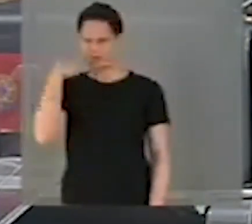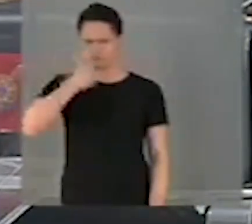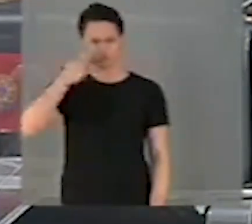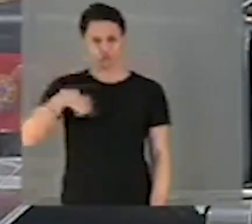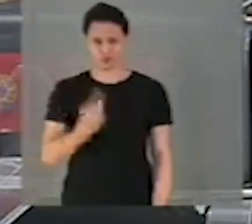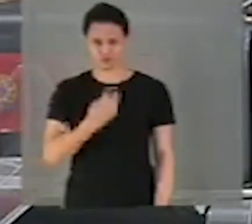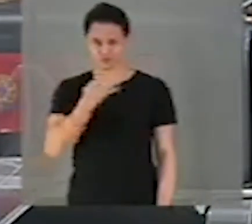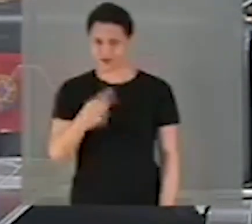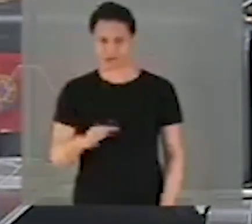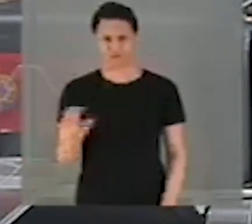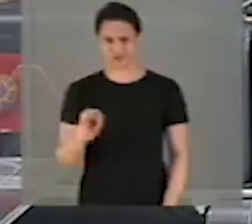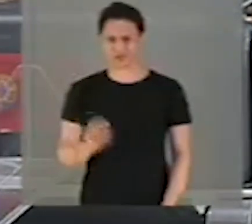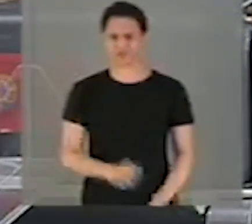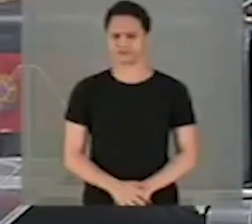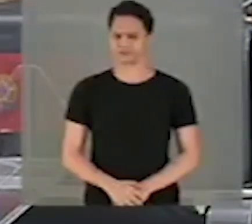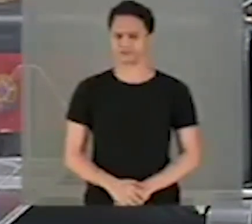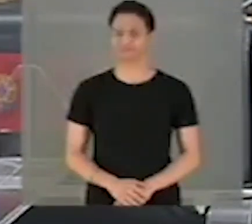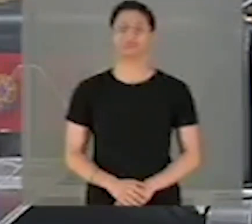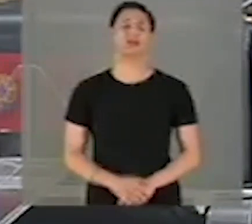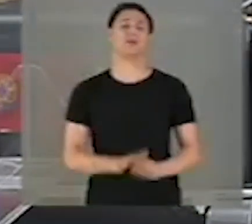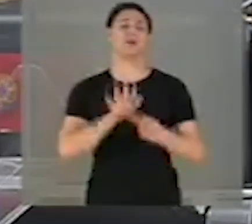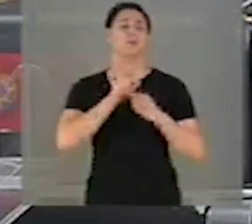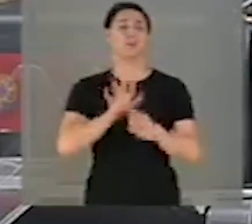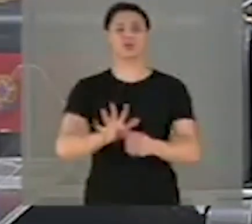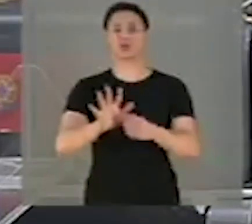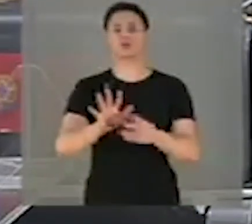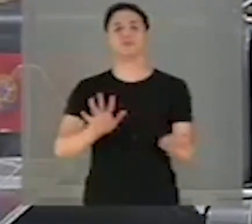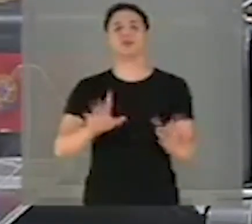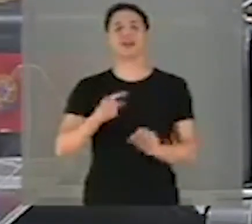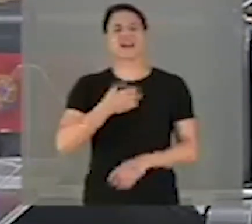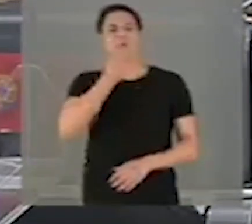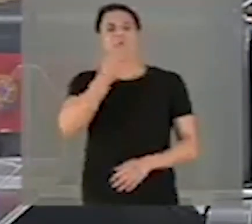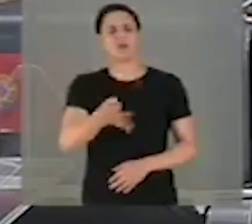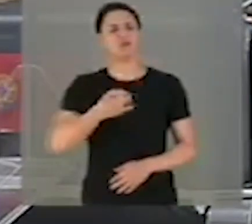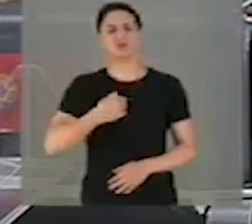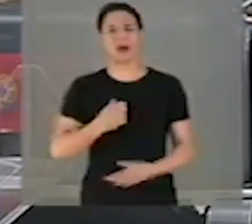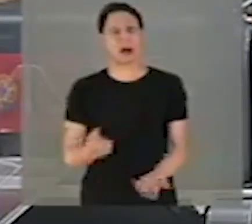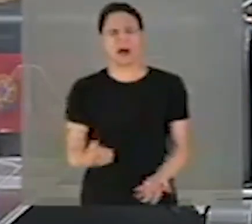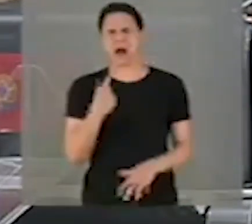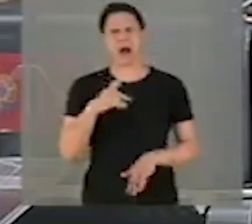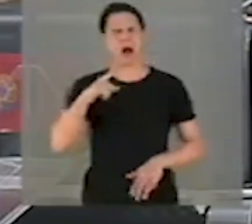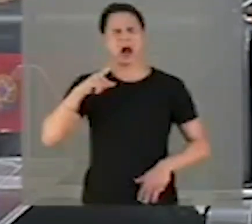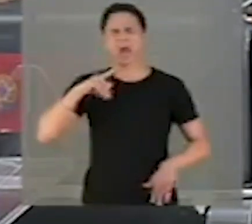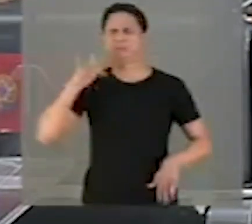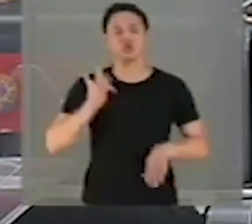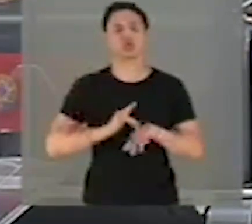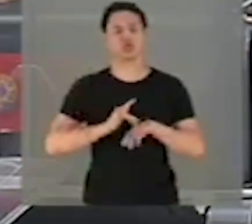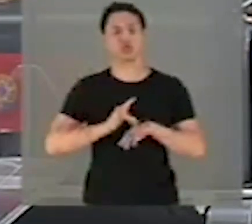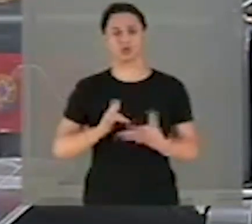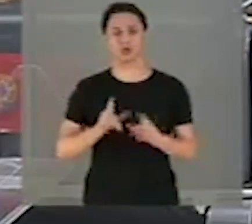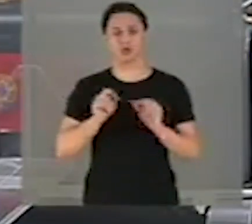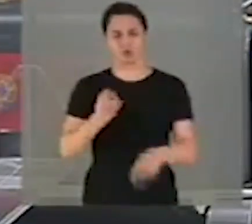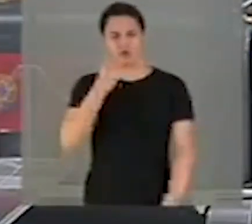CPI, não conhecemos, demonstram conclusões absurdas, como é o caso de considerar o presidente como autor de